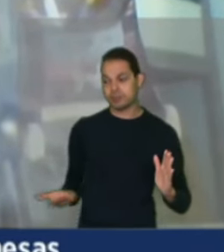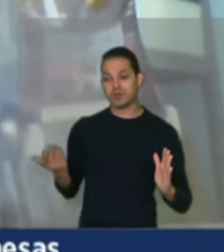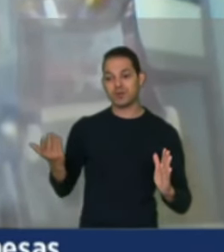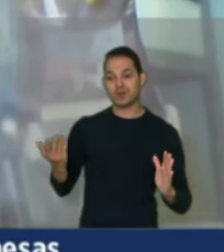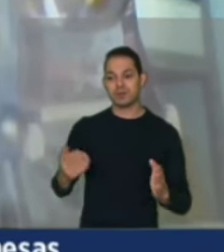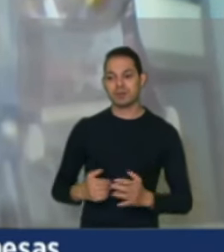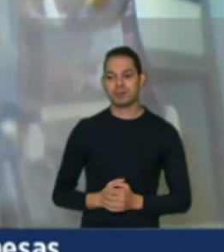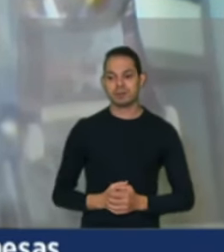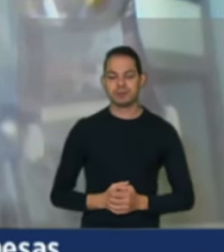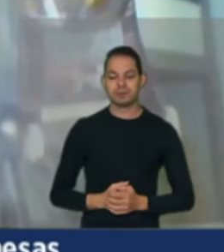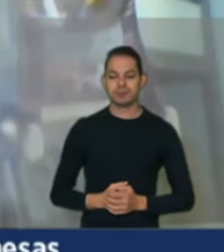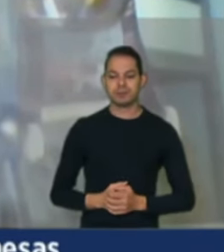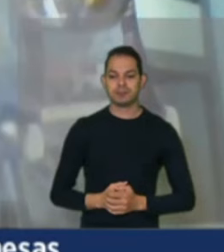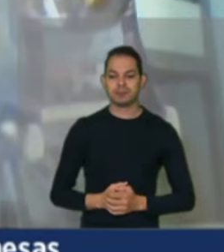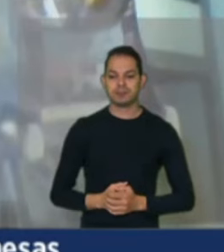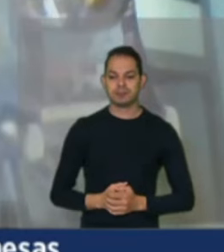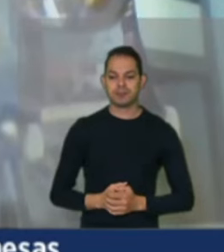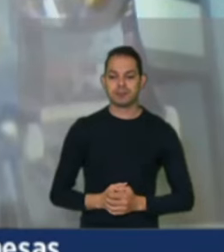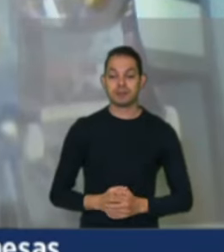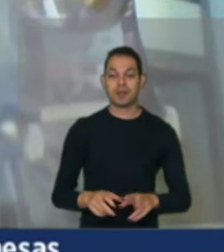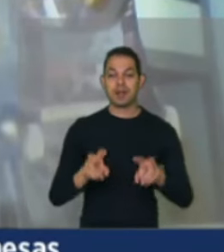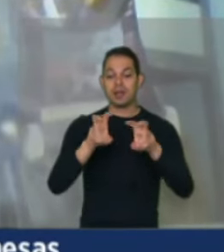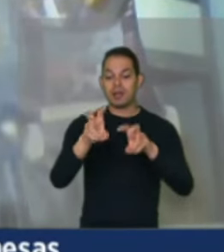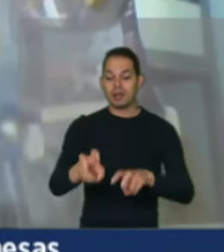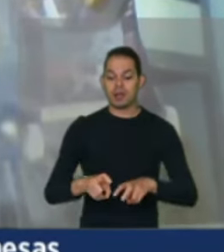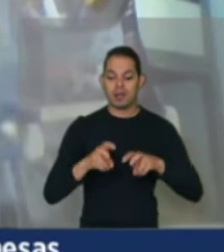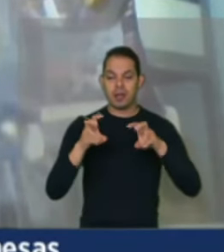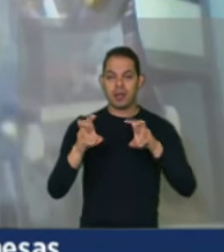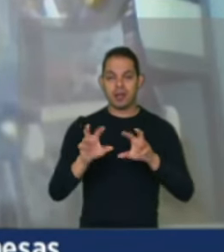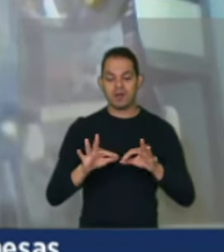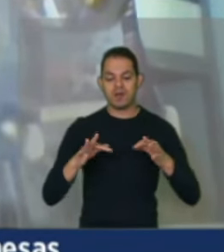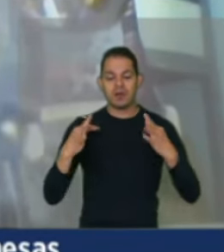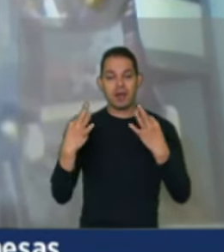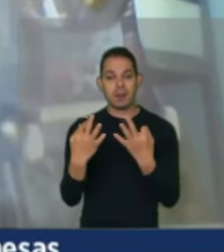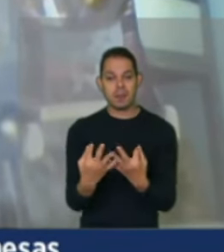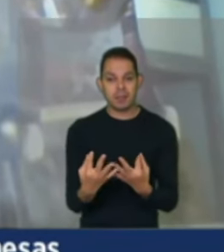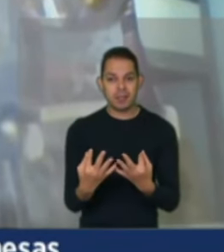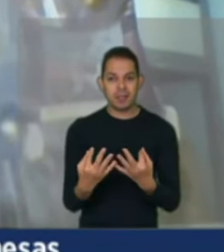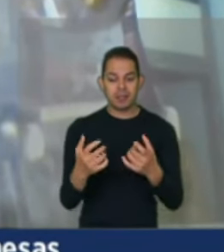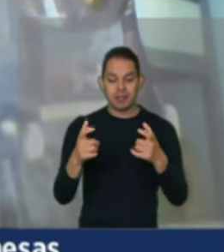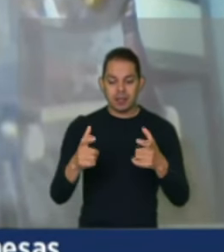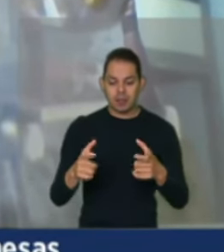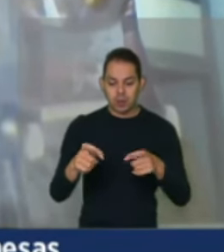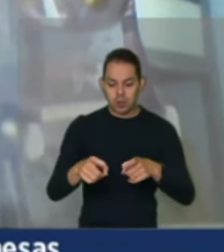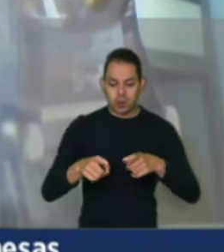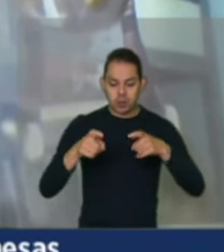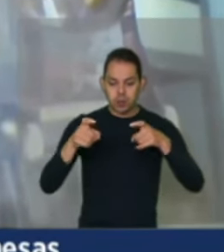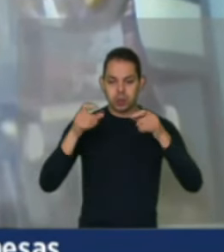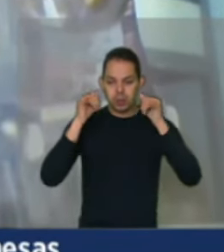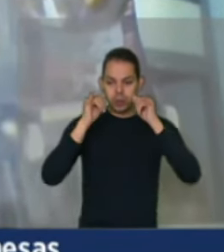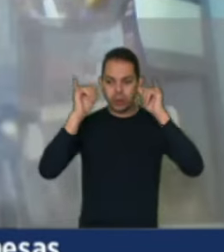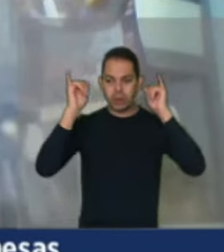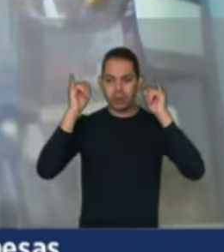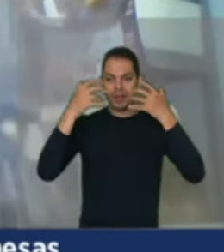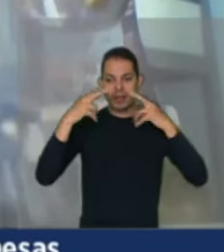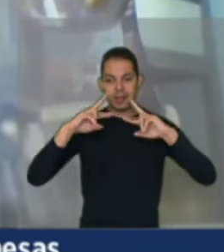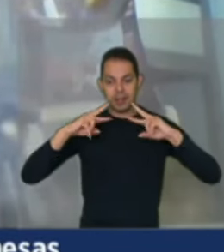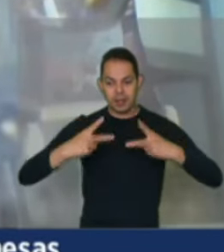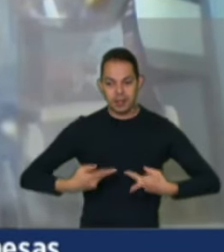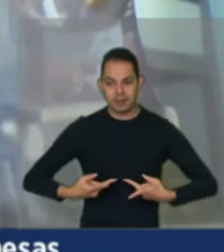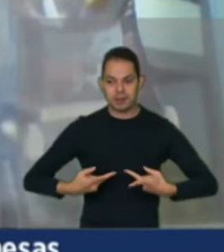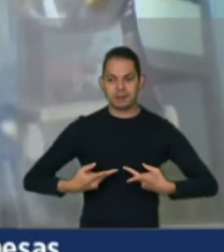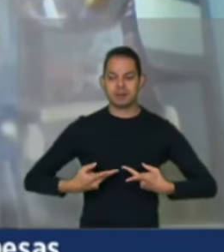Então, falar da agricultura familiar camponesa nesse país é reconhecer os modos de produção de